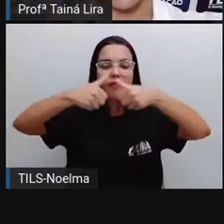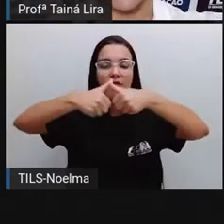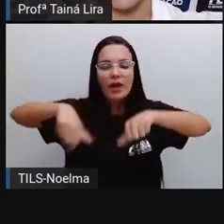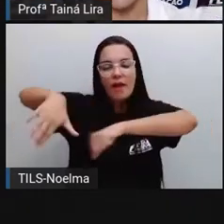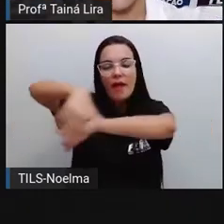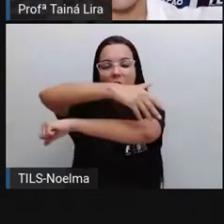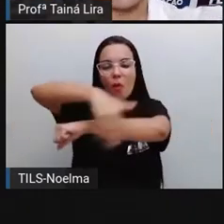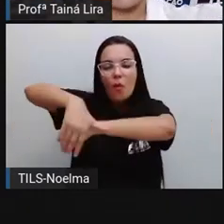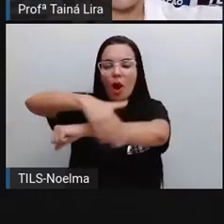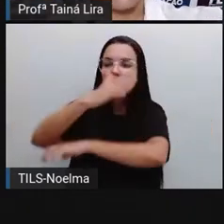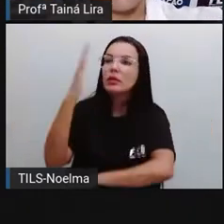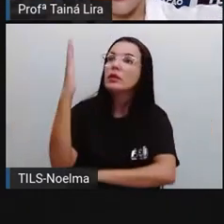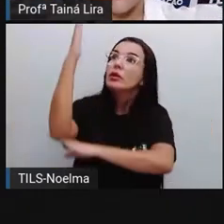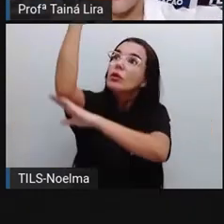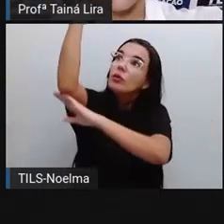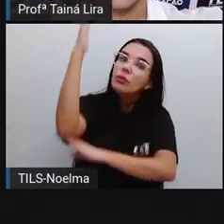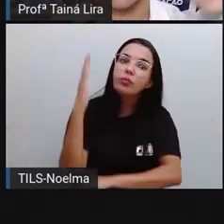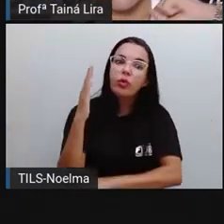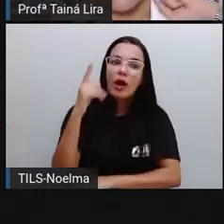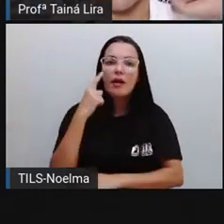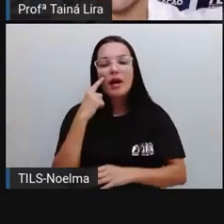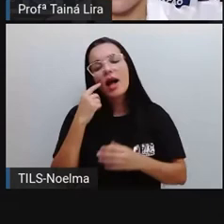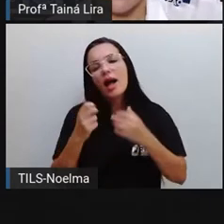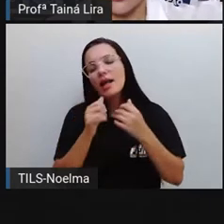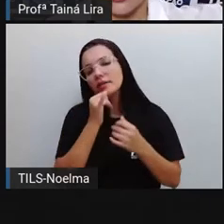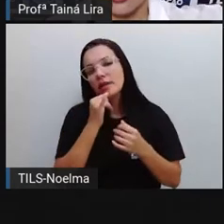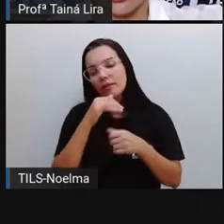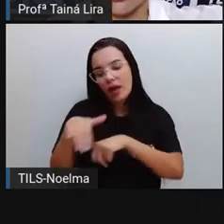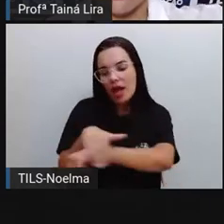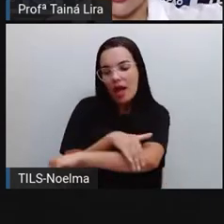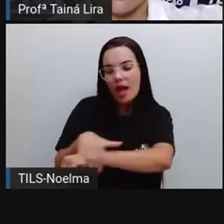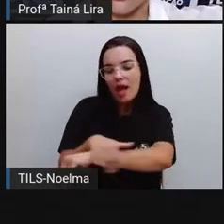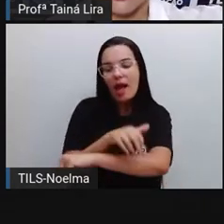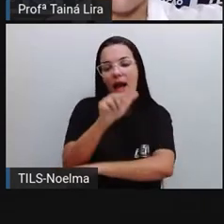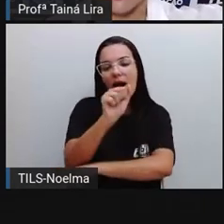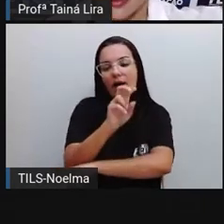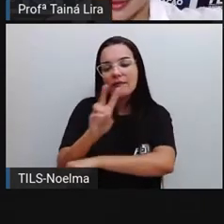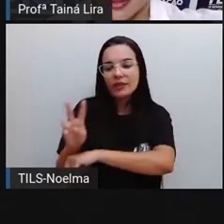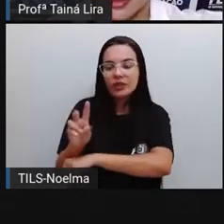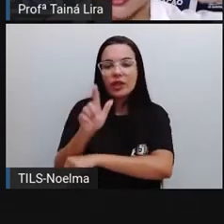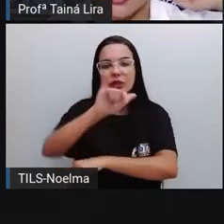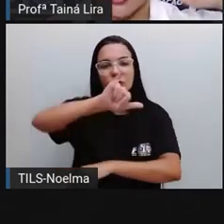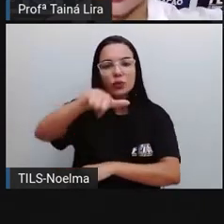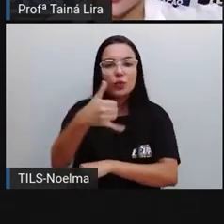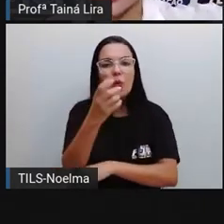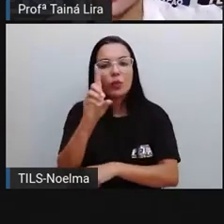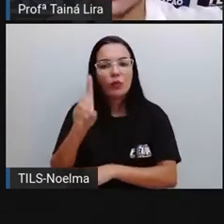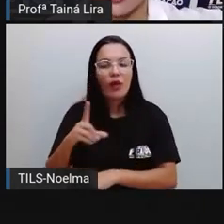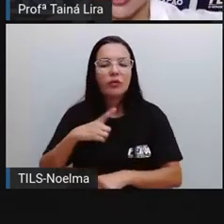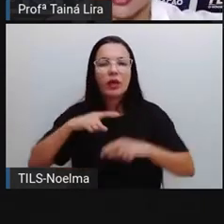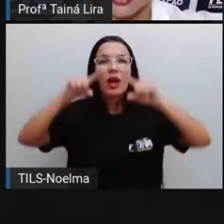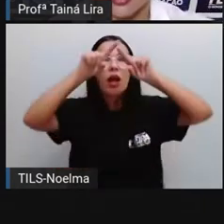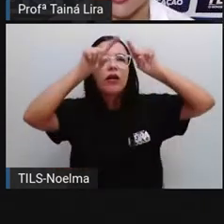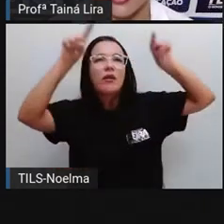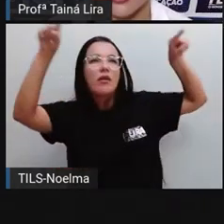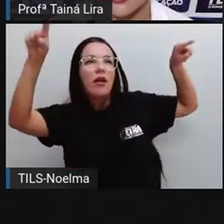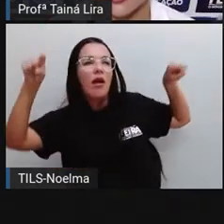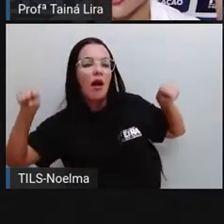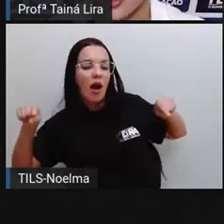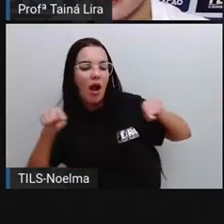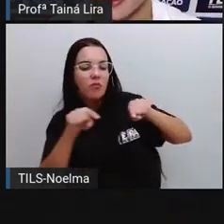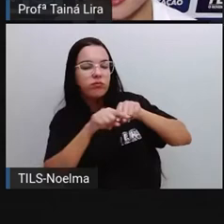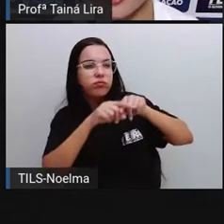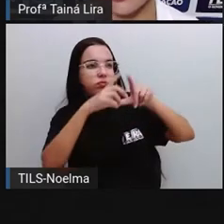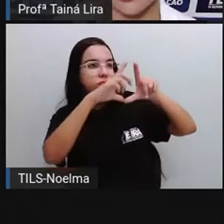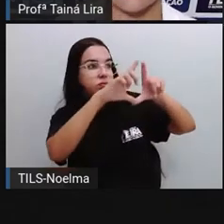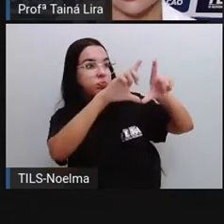ruas, né? Às vezes a gente passa, por exemplo, na Avenida João do Val, tem, são placas grandes. E ela está lá no início também, na